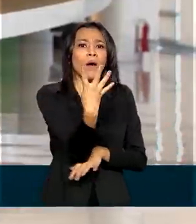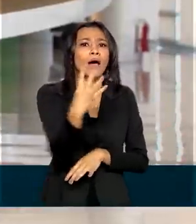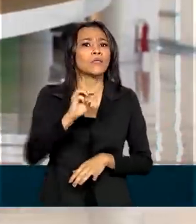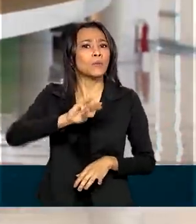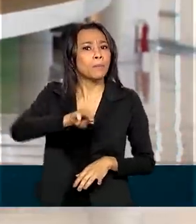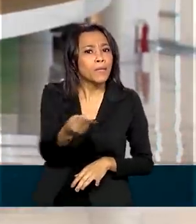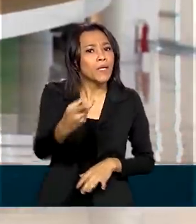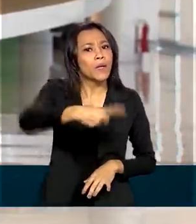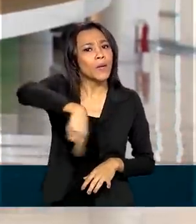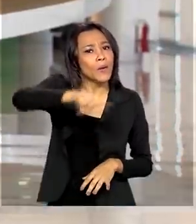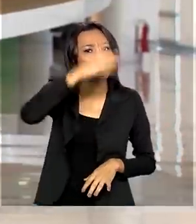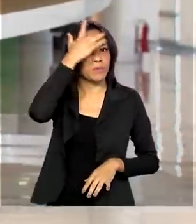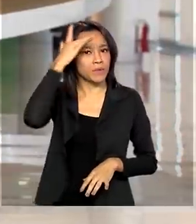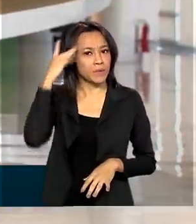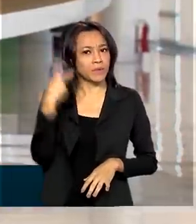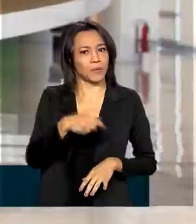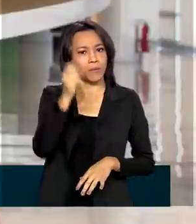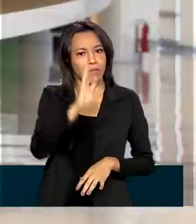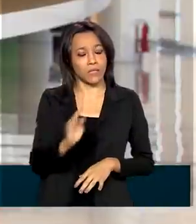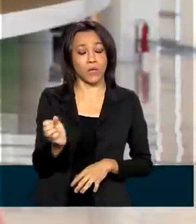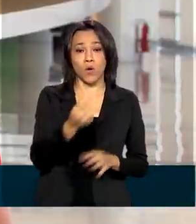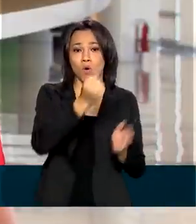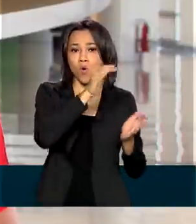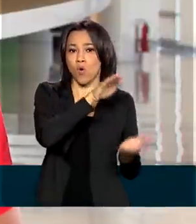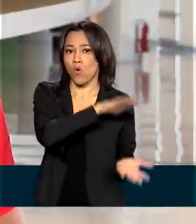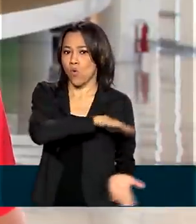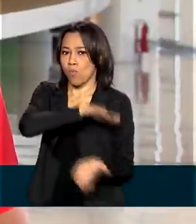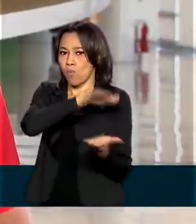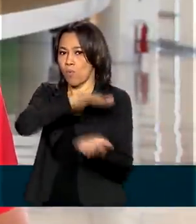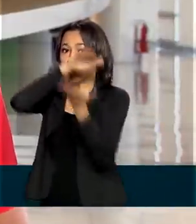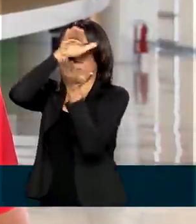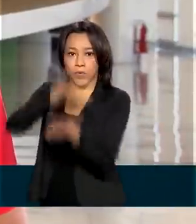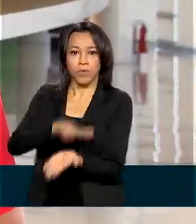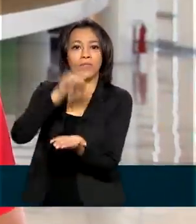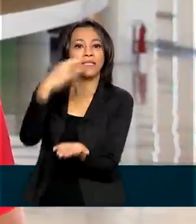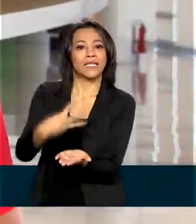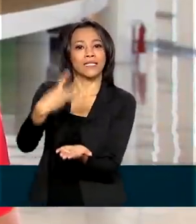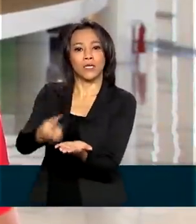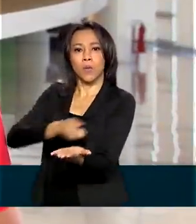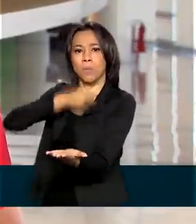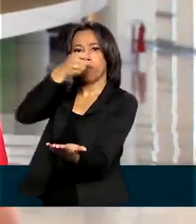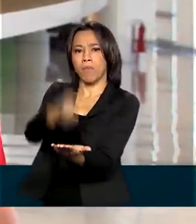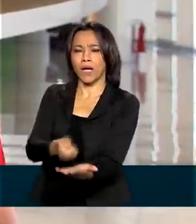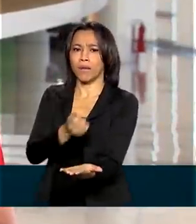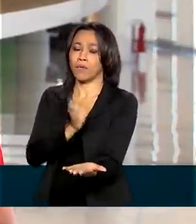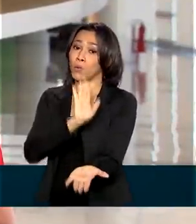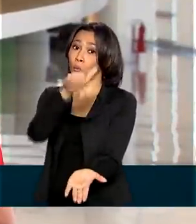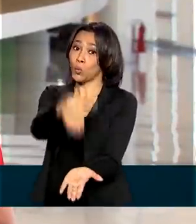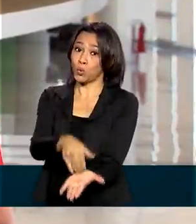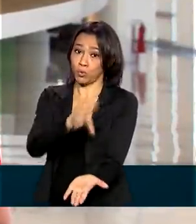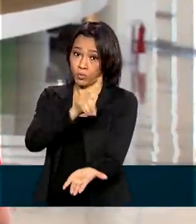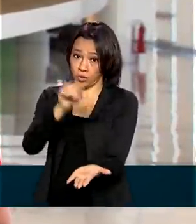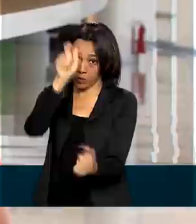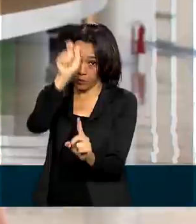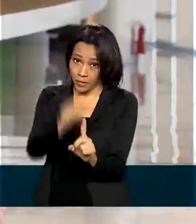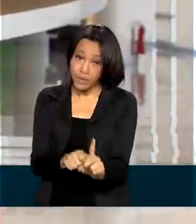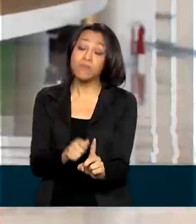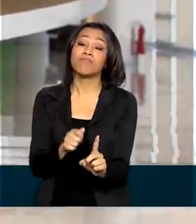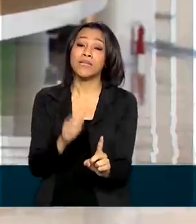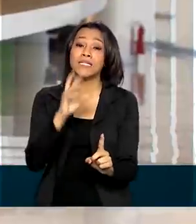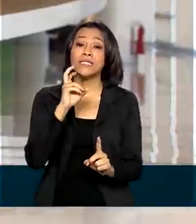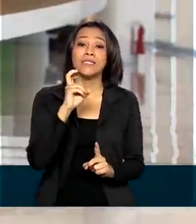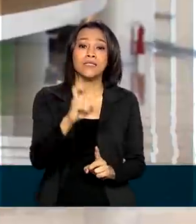brasileiros, viu? O terceiro lote vai ser pago hoje, último dia do mês, e o valor chega a 5